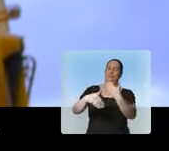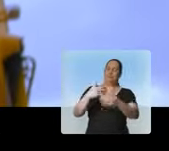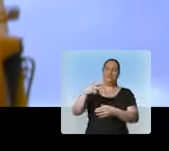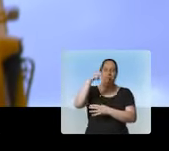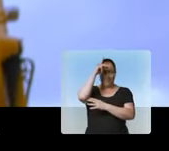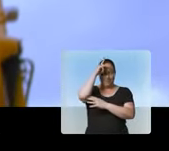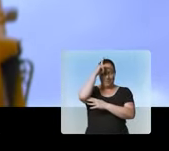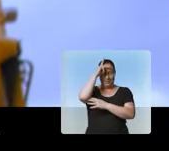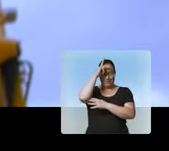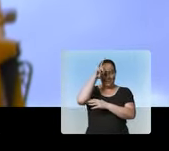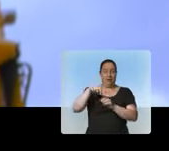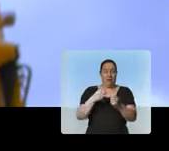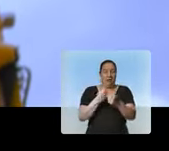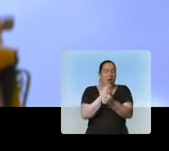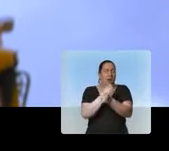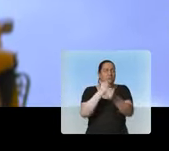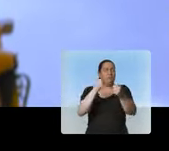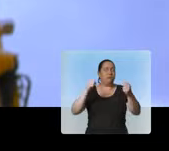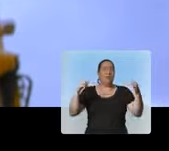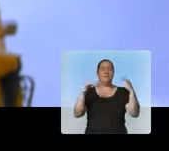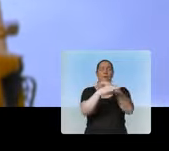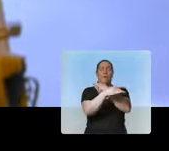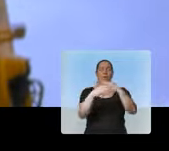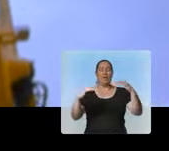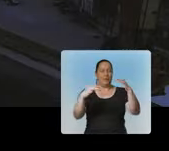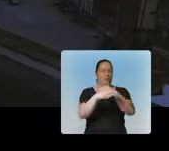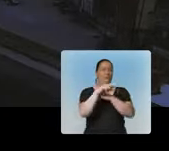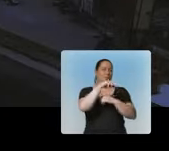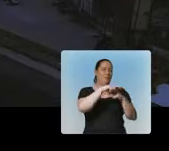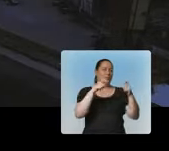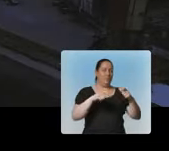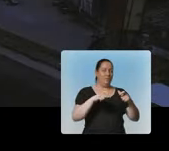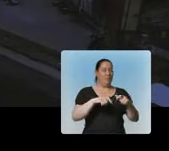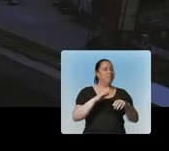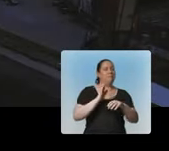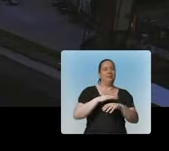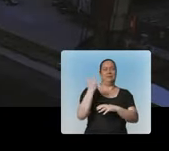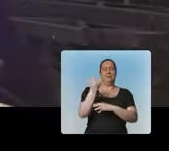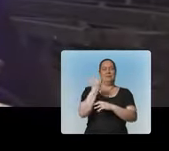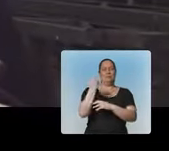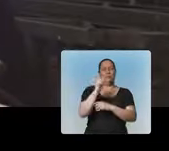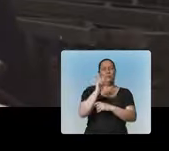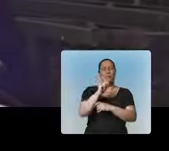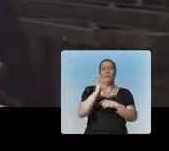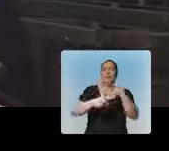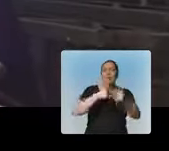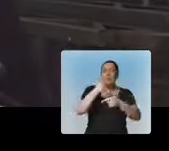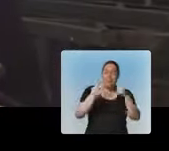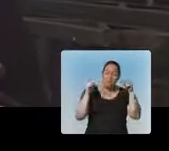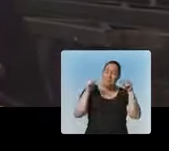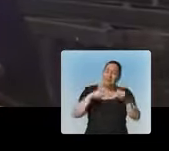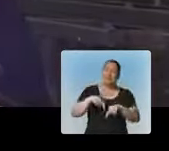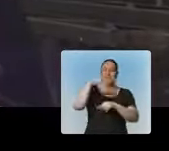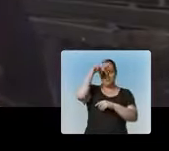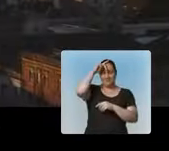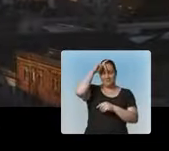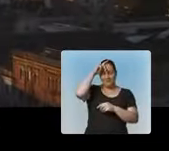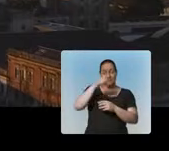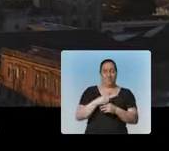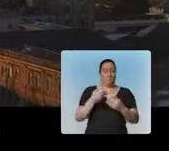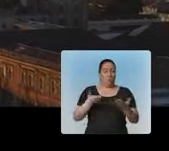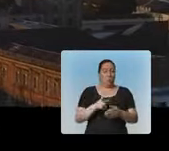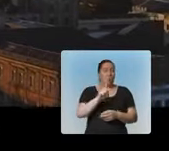desenvolvimento de Pelotas, ampliou a movimentação no local. E o mais importante, trouxe geração de emprego.